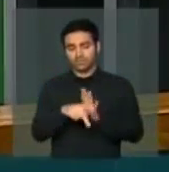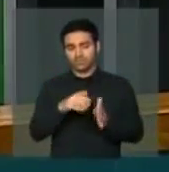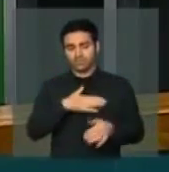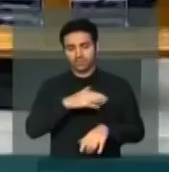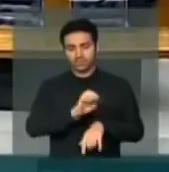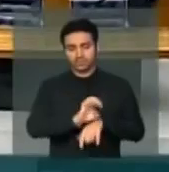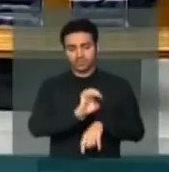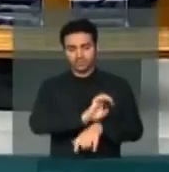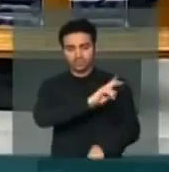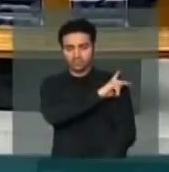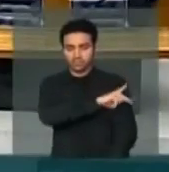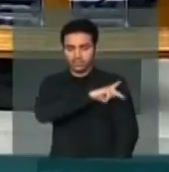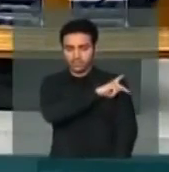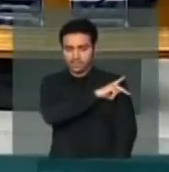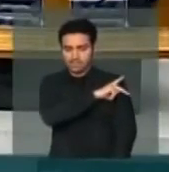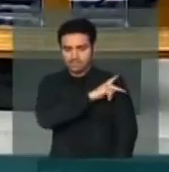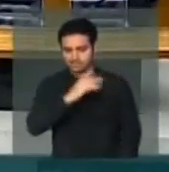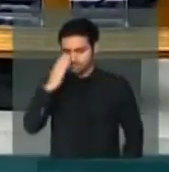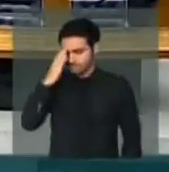senhor presidente.